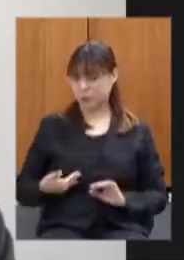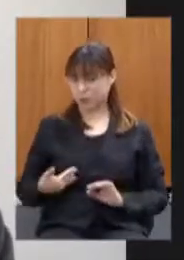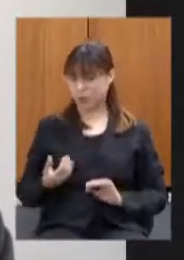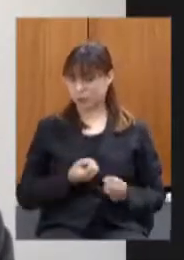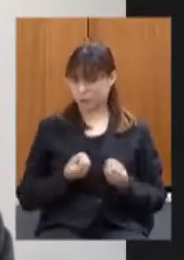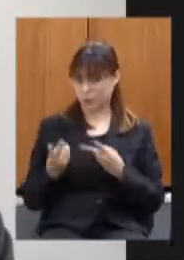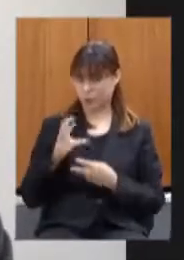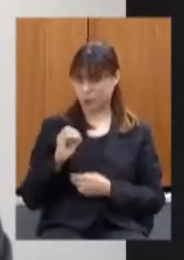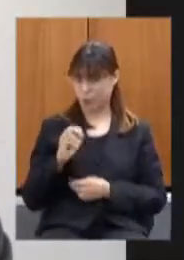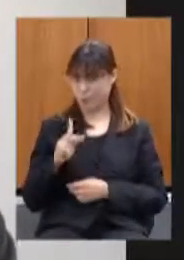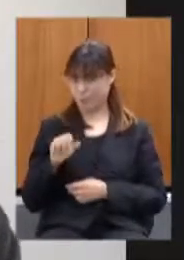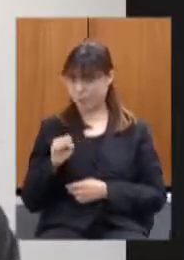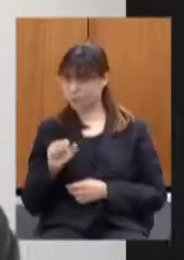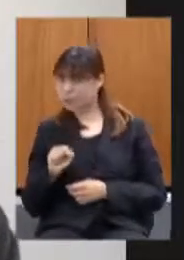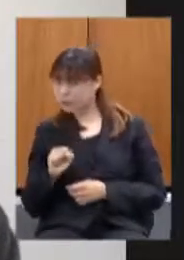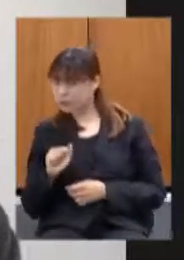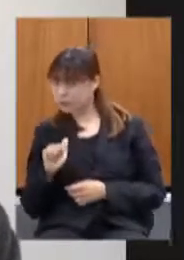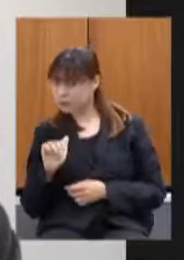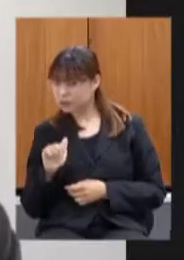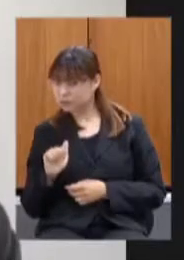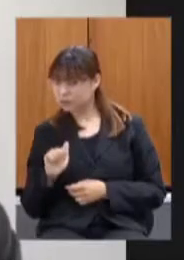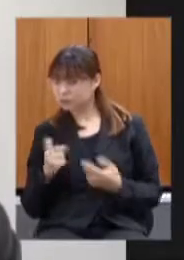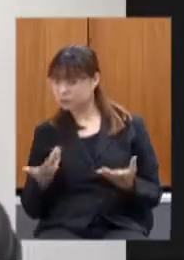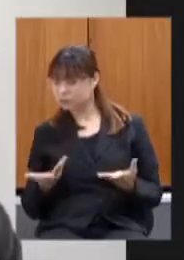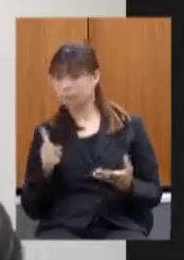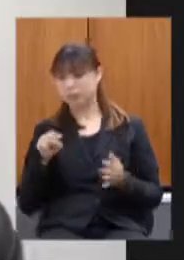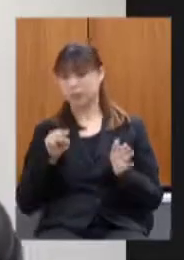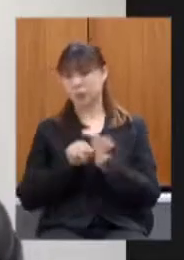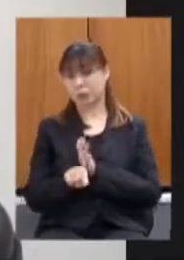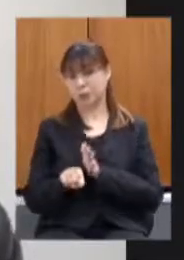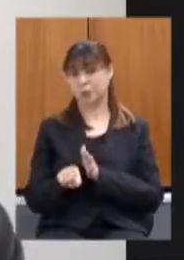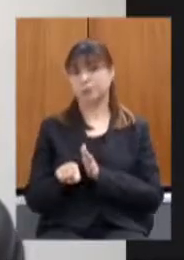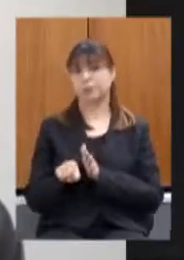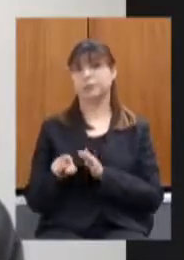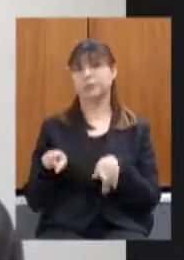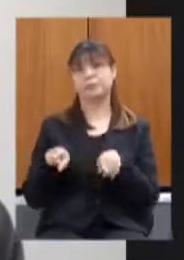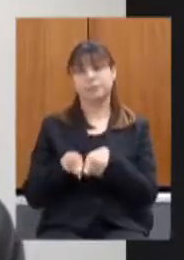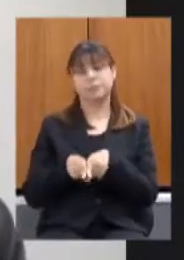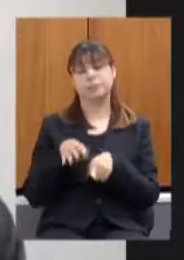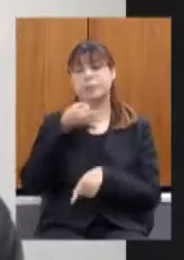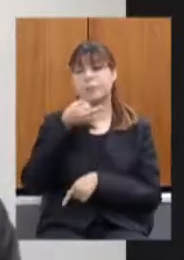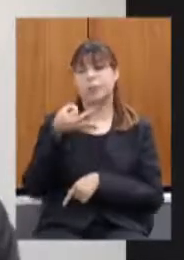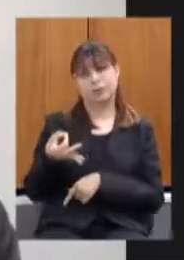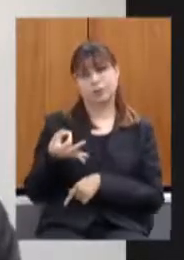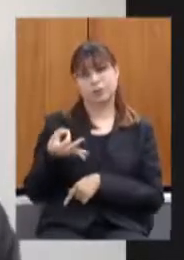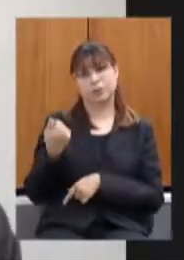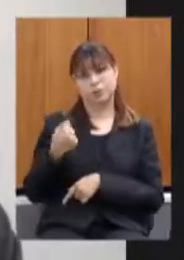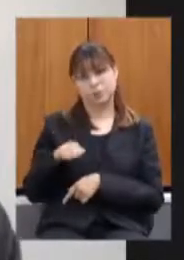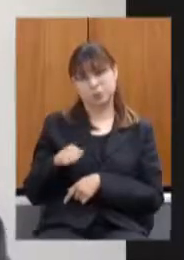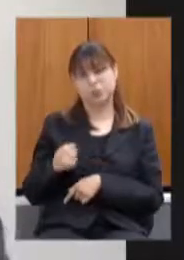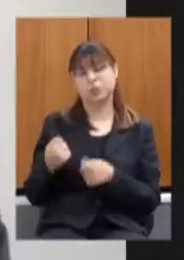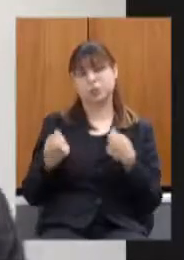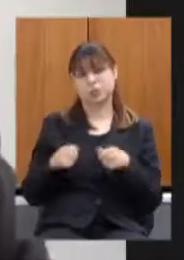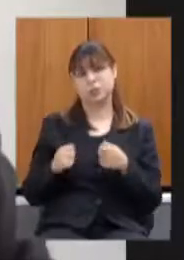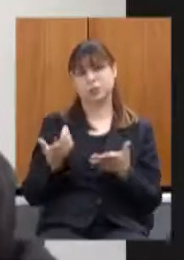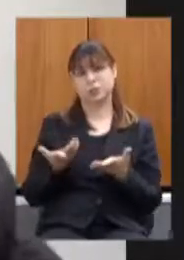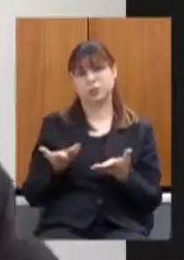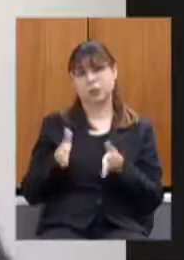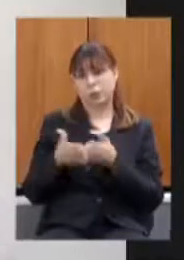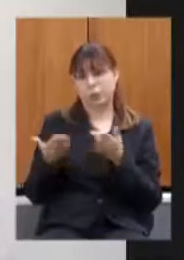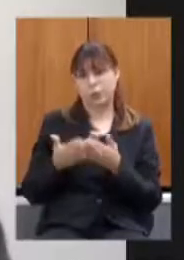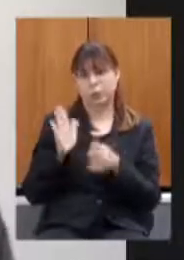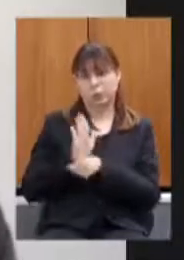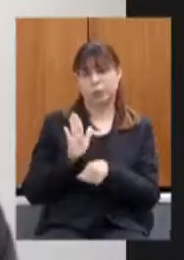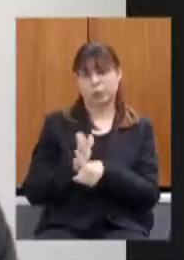Copasa então essa é a pergunta secretário e a sugestão reserva um lugar para os pobres no acordo com a Vale